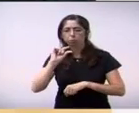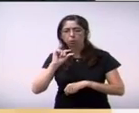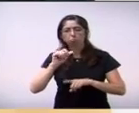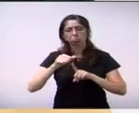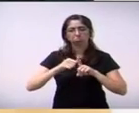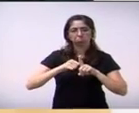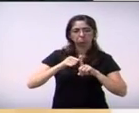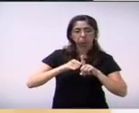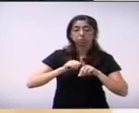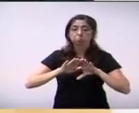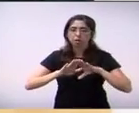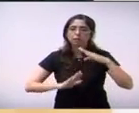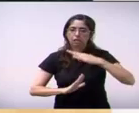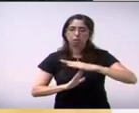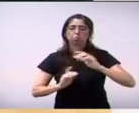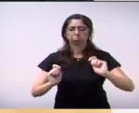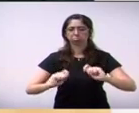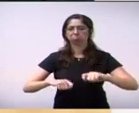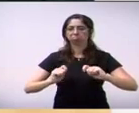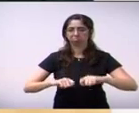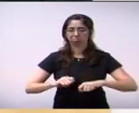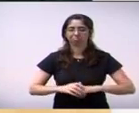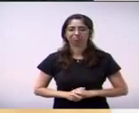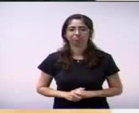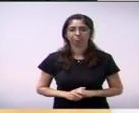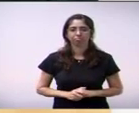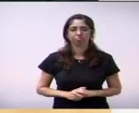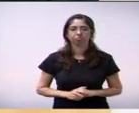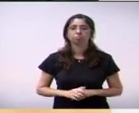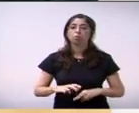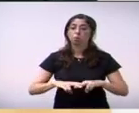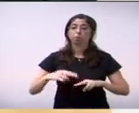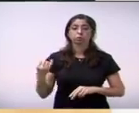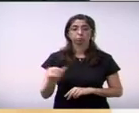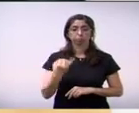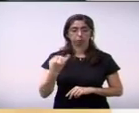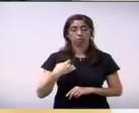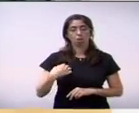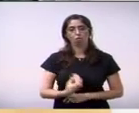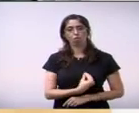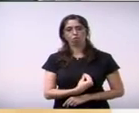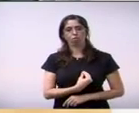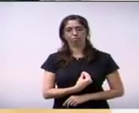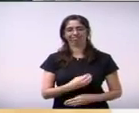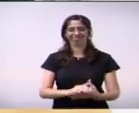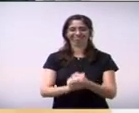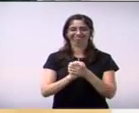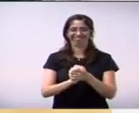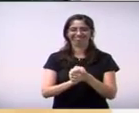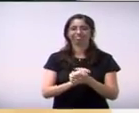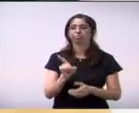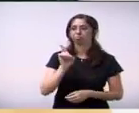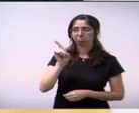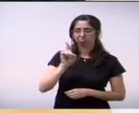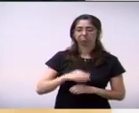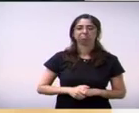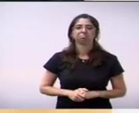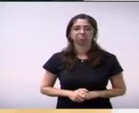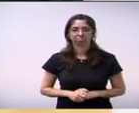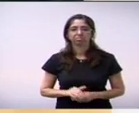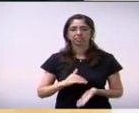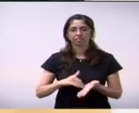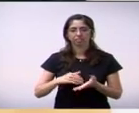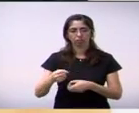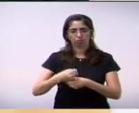dentro do previsto e foi importante participar daquela inauguração então parabenizo aqui a secretaria de obras mais uma vez